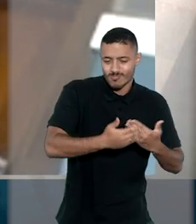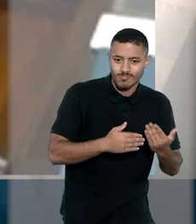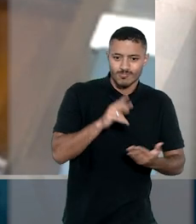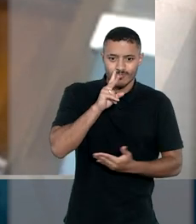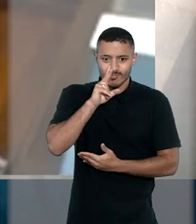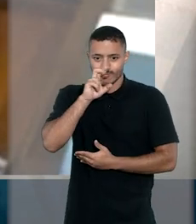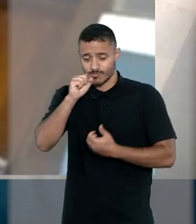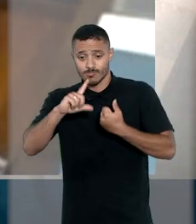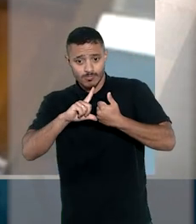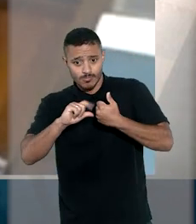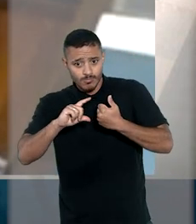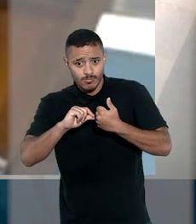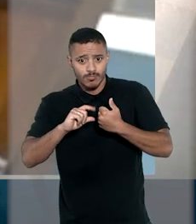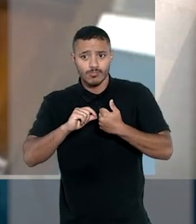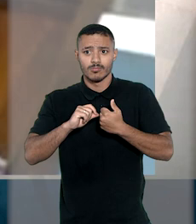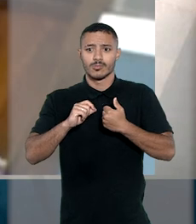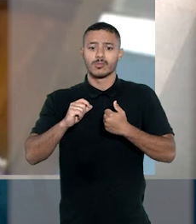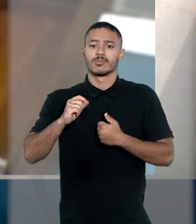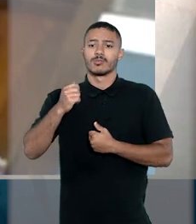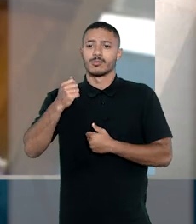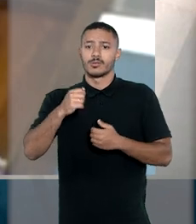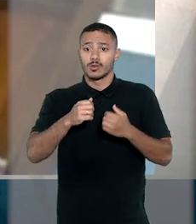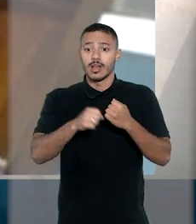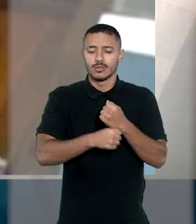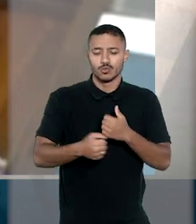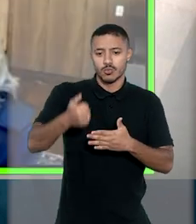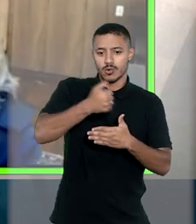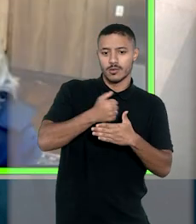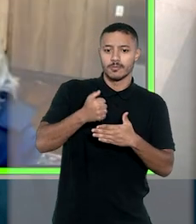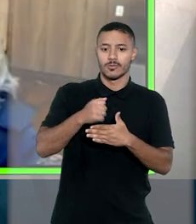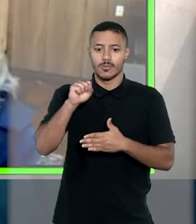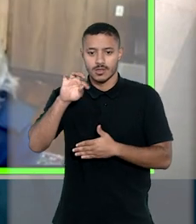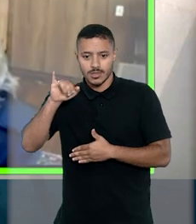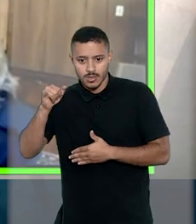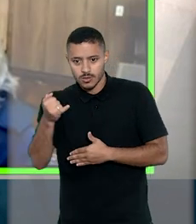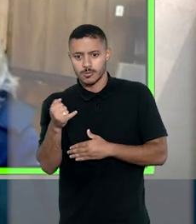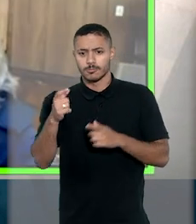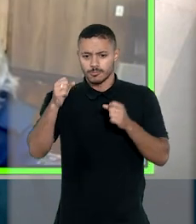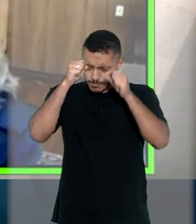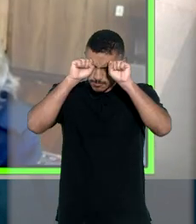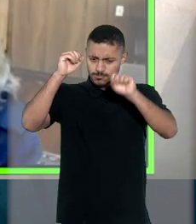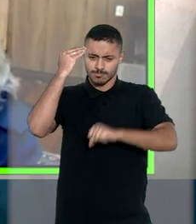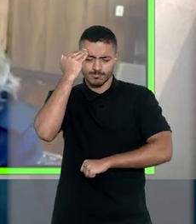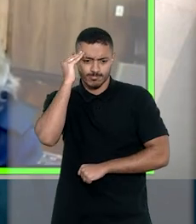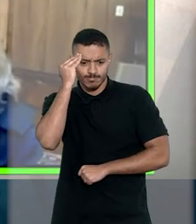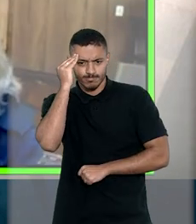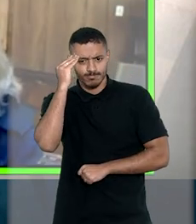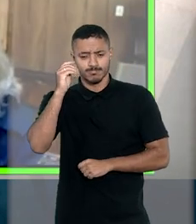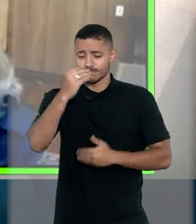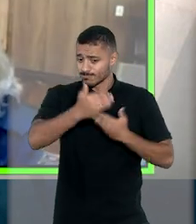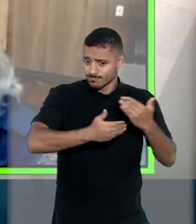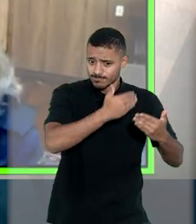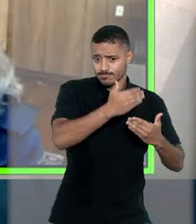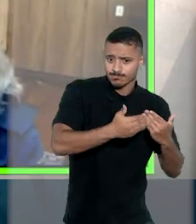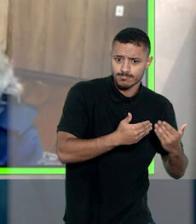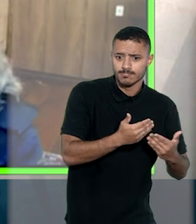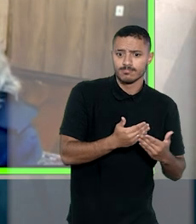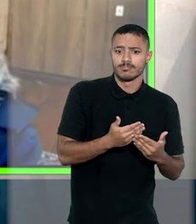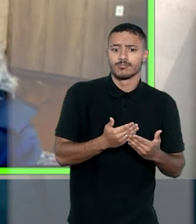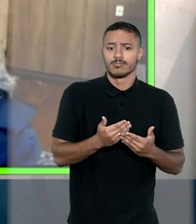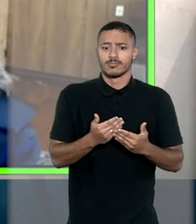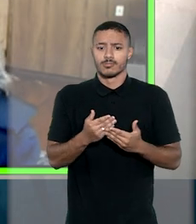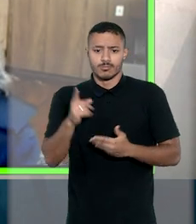podem ser alterados por força da súmula 7 do STJ. Ela lembrou que o Tribunal Estadual entendeu que a negativa de cobertura não